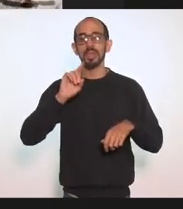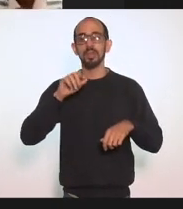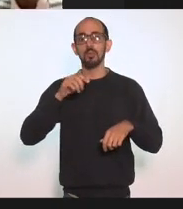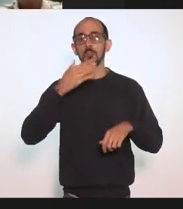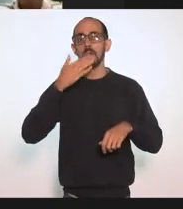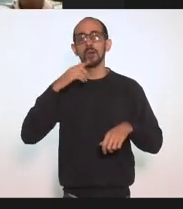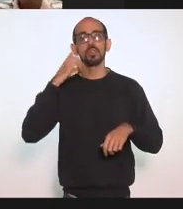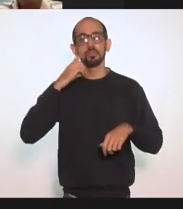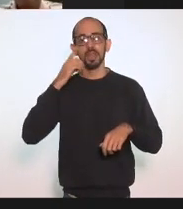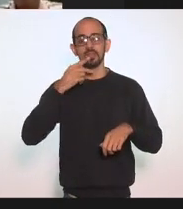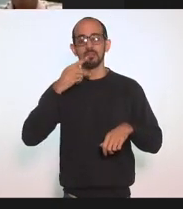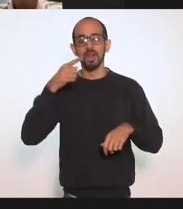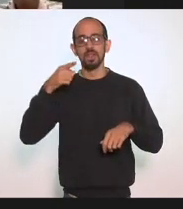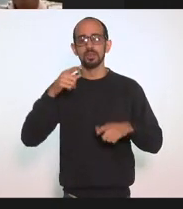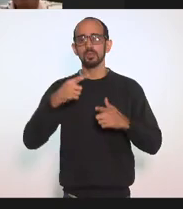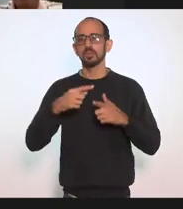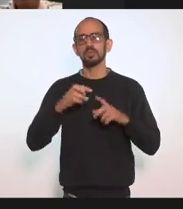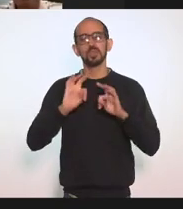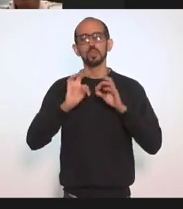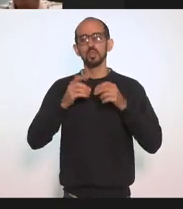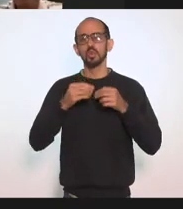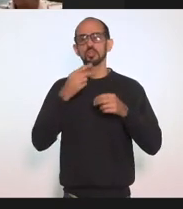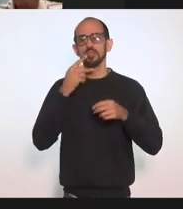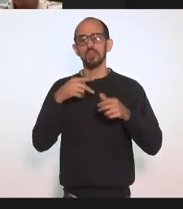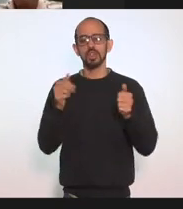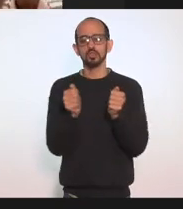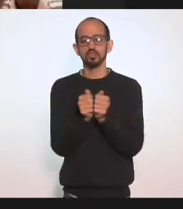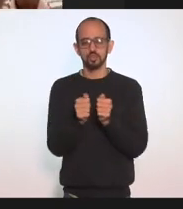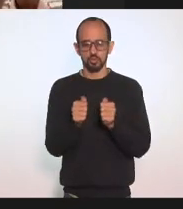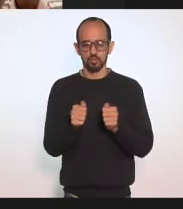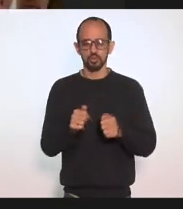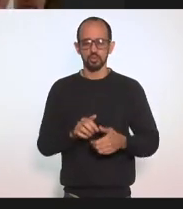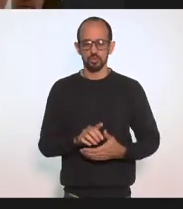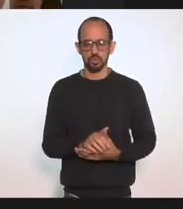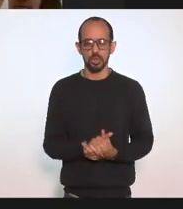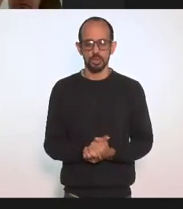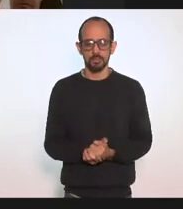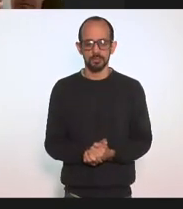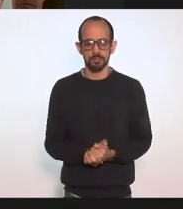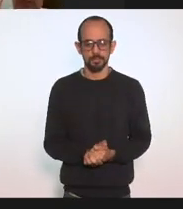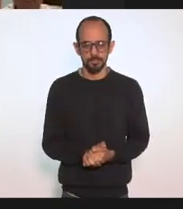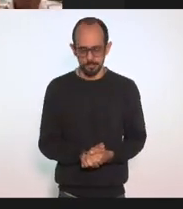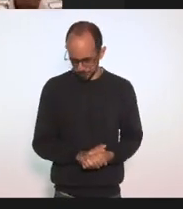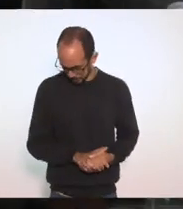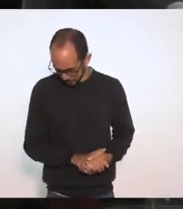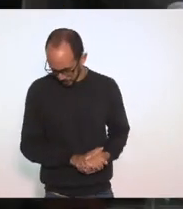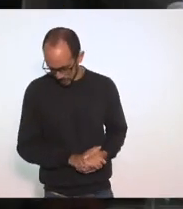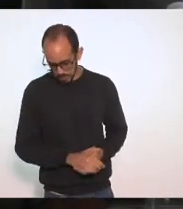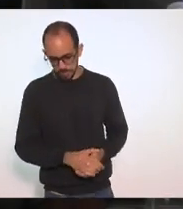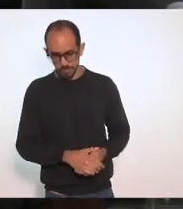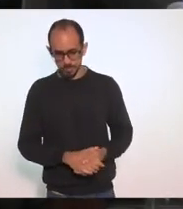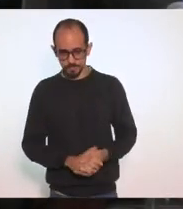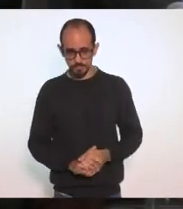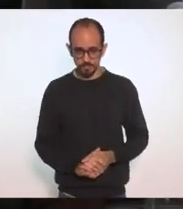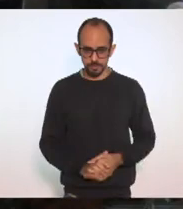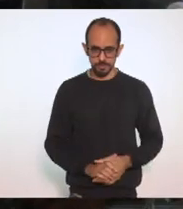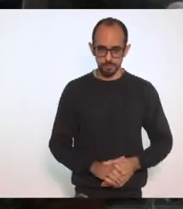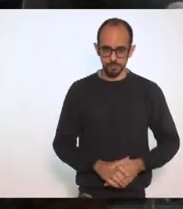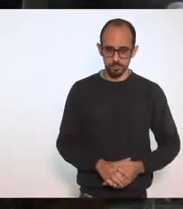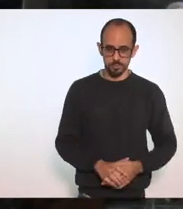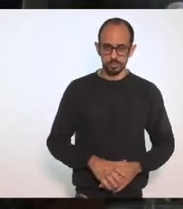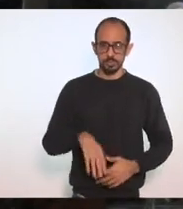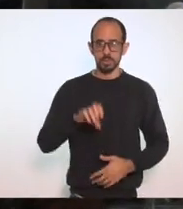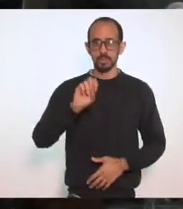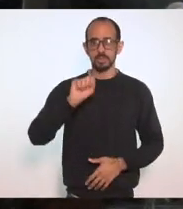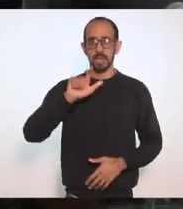E eu também Samuel Contrário Giovanni Ratinho Contrário Coronel Salema Contrário